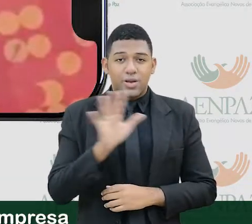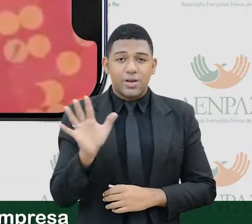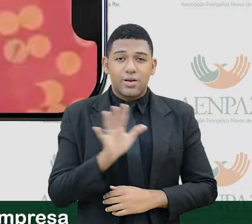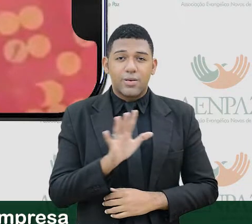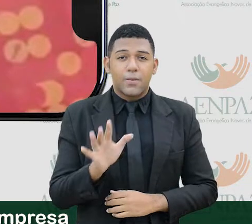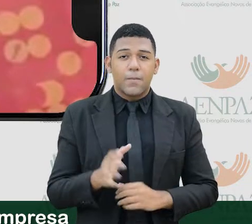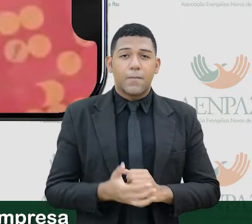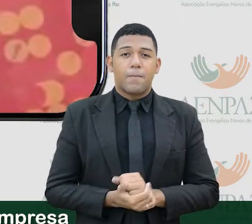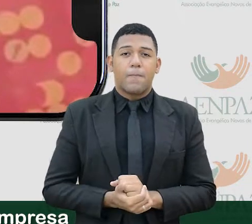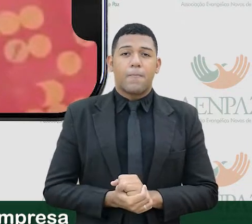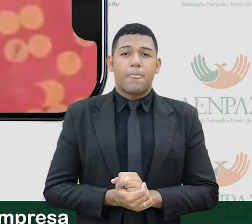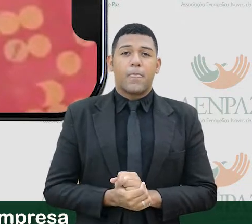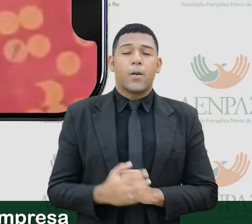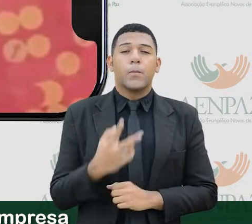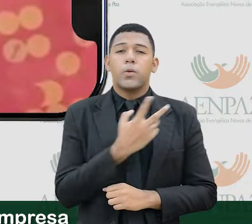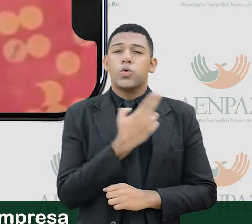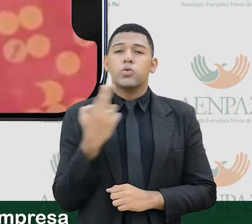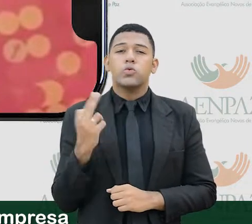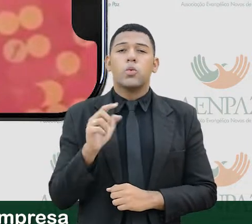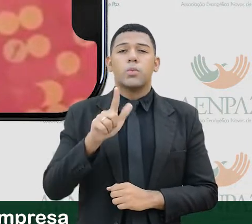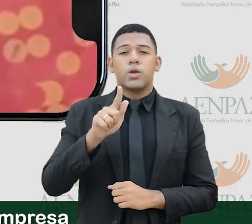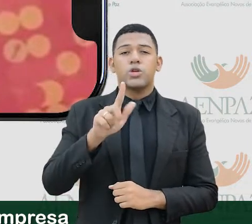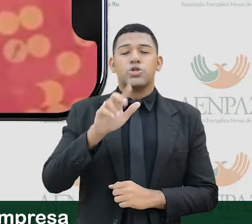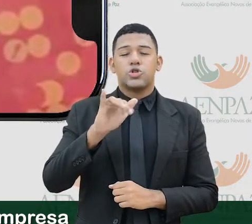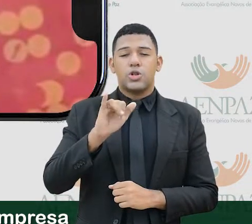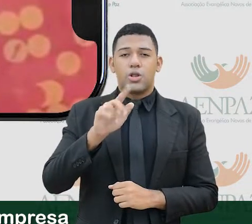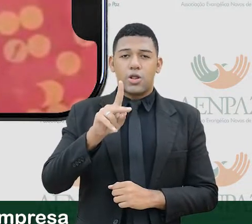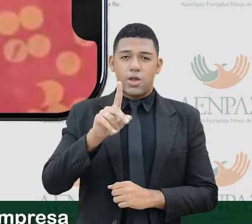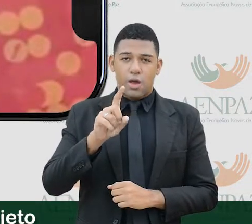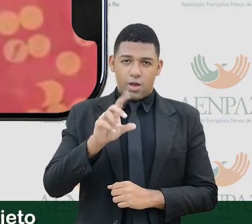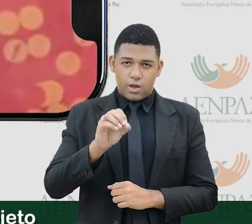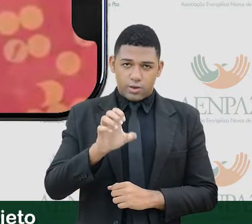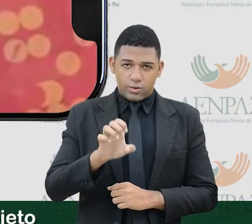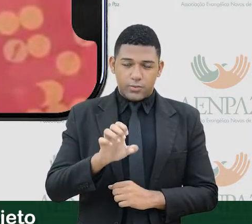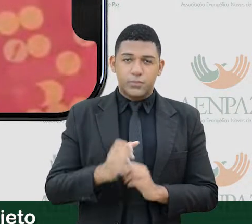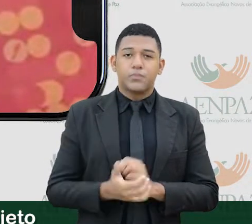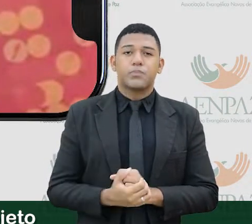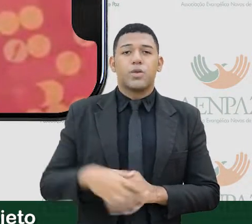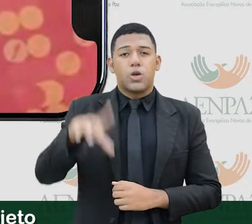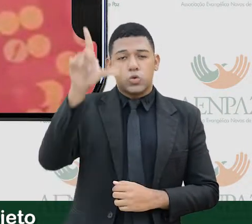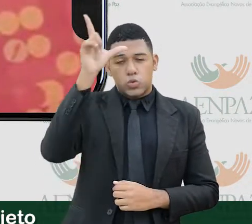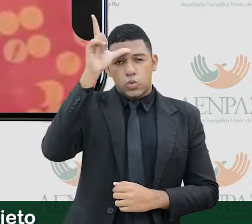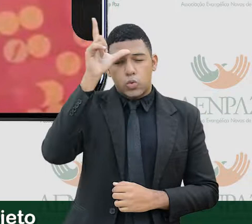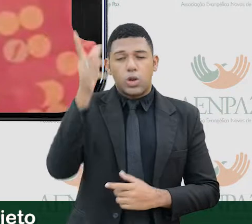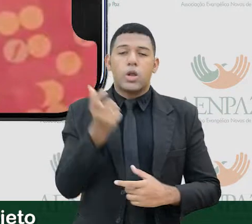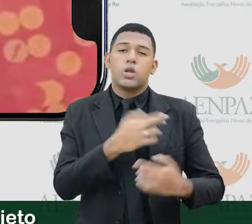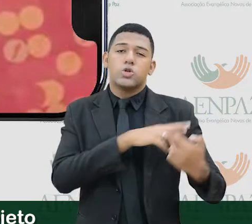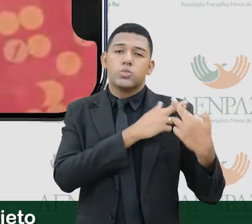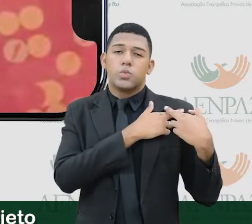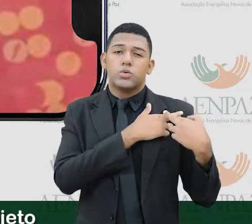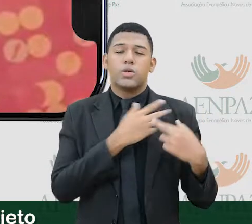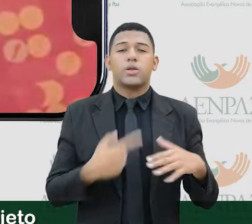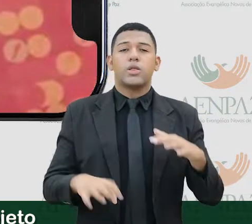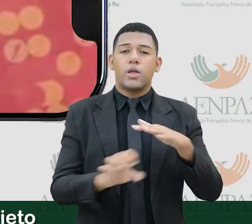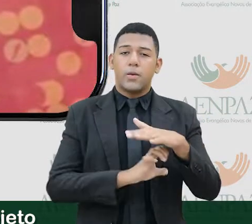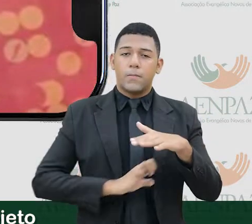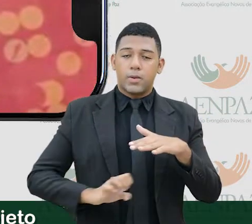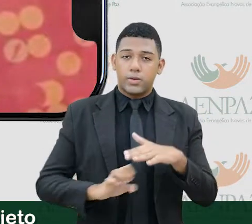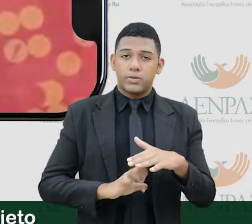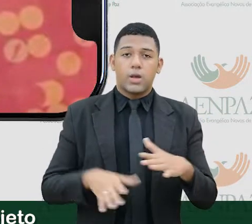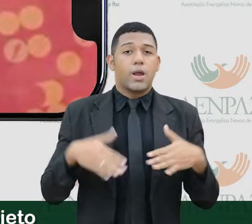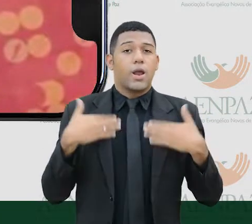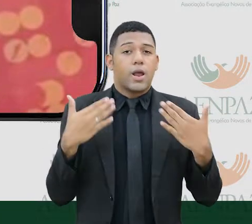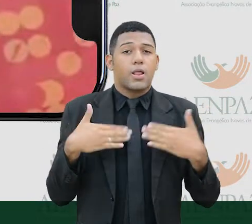me chamo Giliard e trabalho aqui no setor administrativo da empresa. E para nós é uma honra, uma alegria fazer